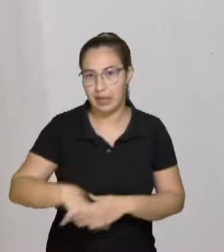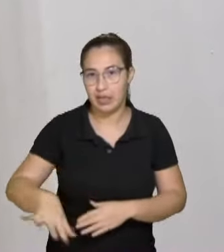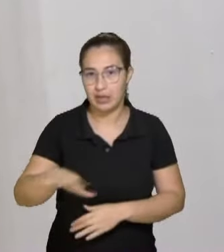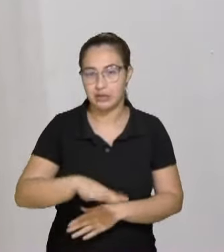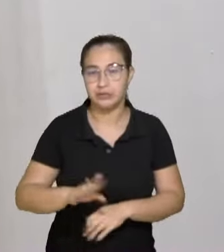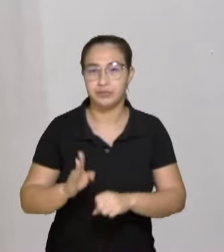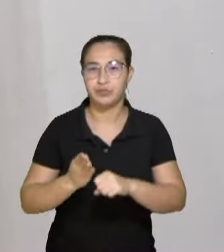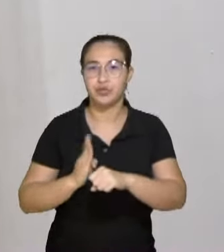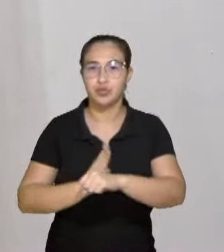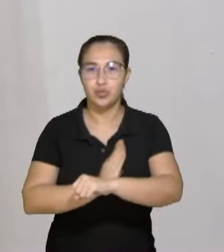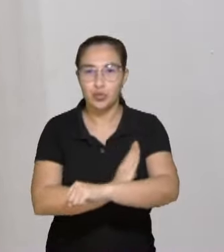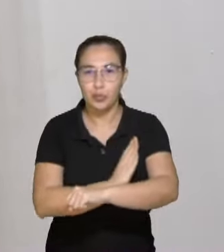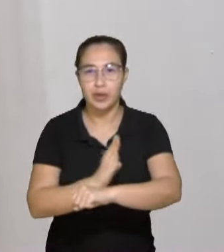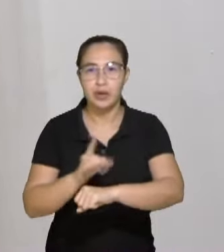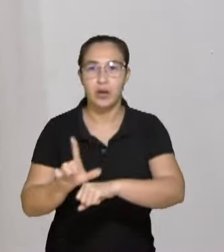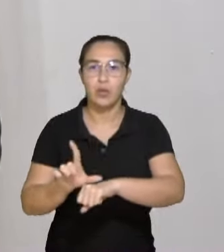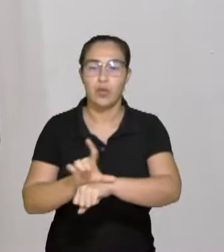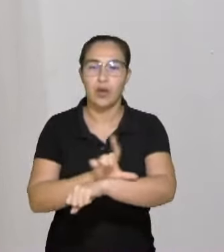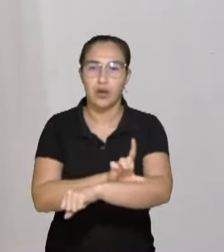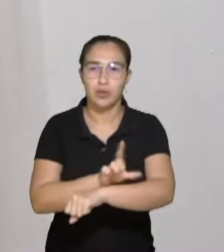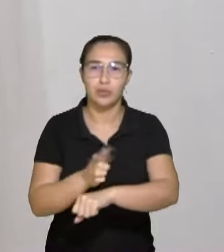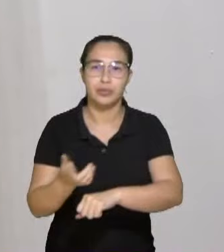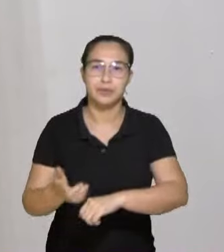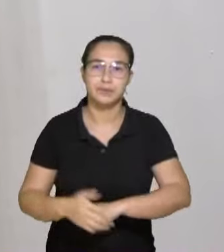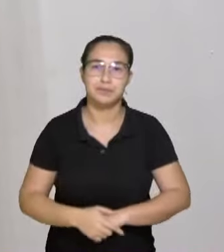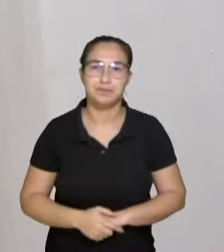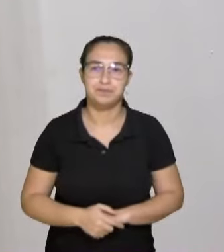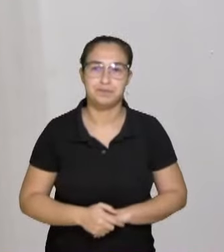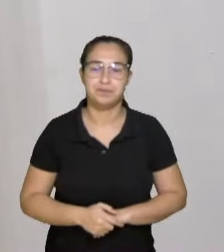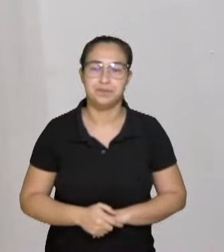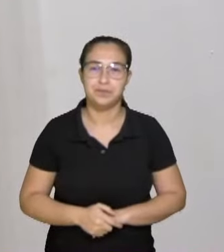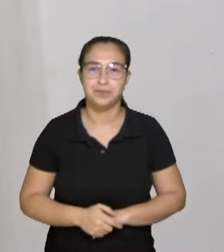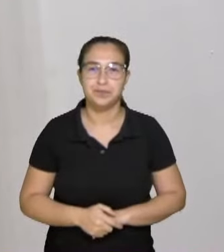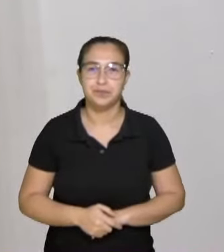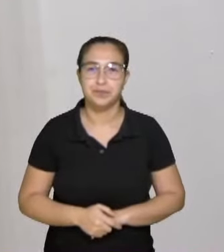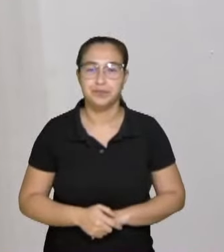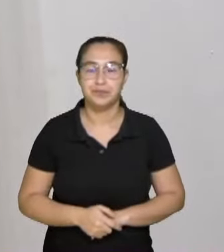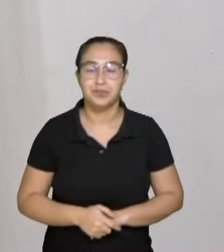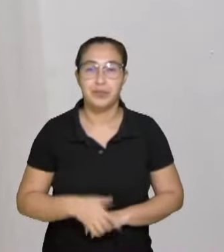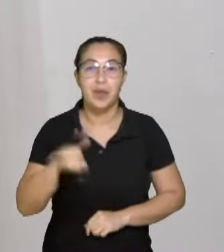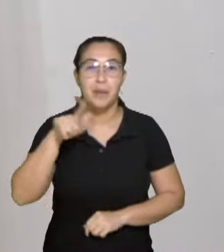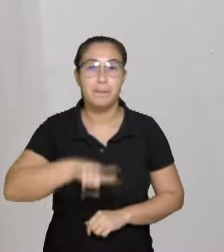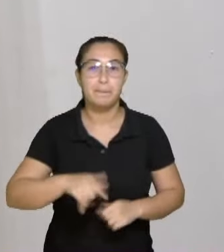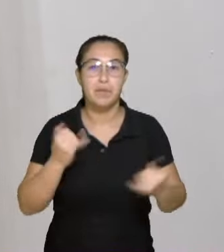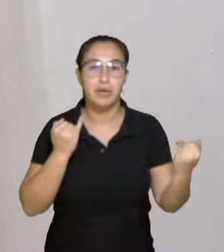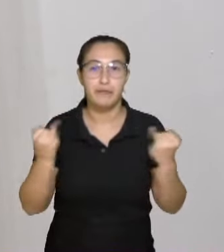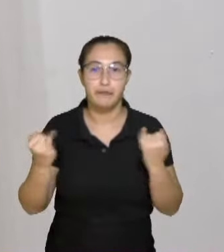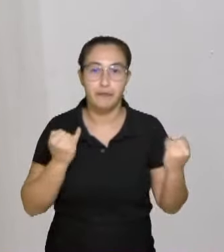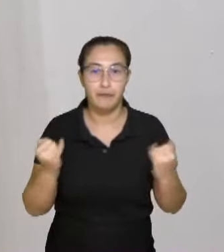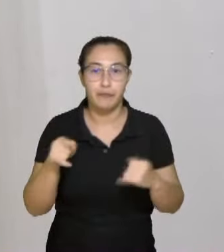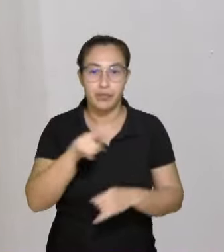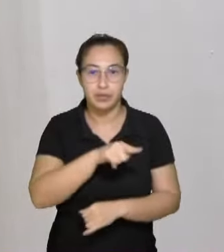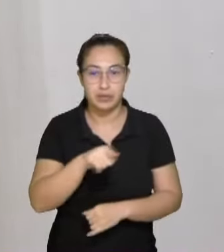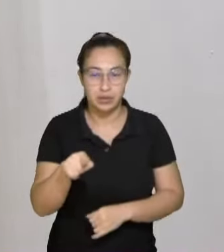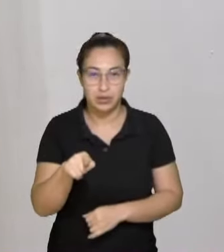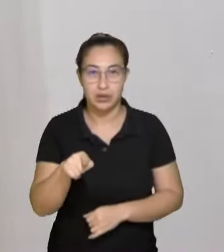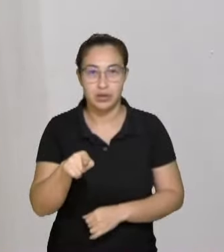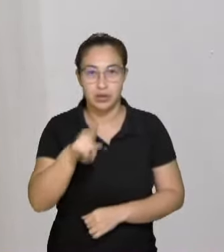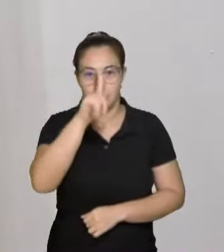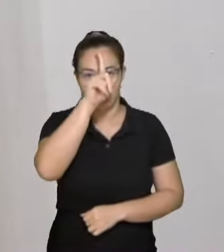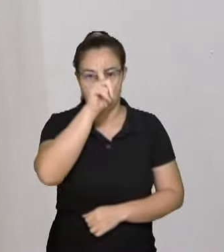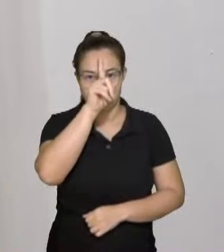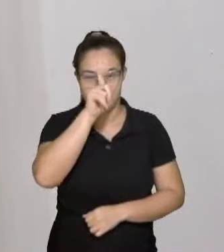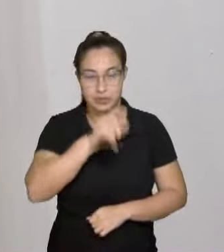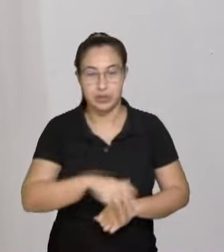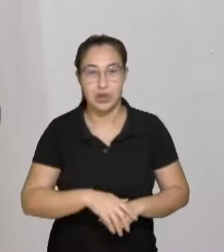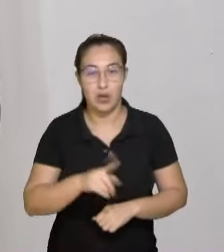Tubarão, a região da Laguna, a região da Murel. Para passar algumas informações sobre o Hospital Nossa Senhora da Conceição, que é importante